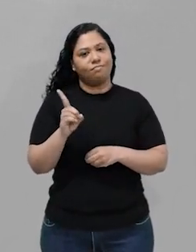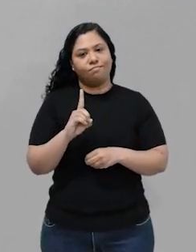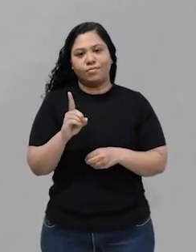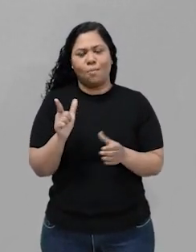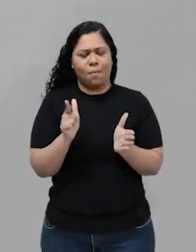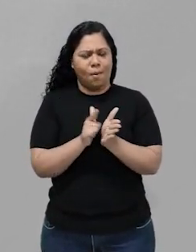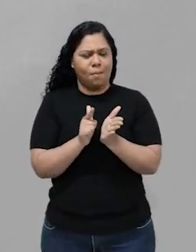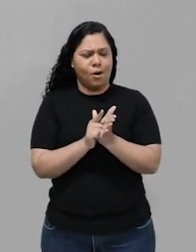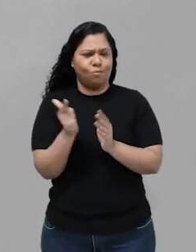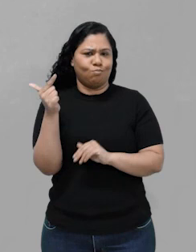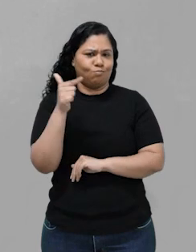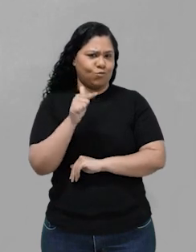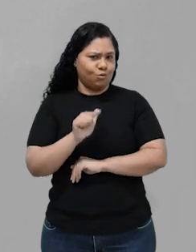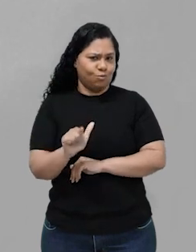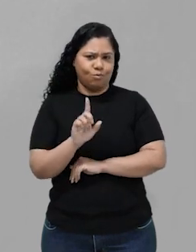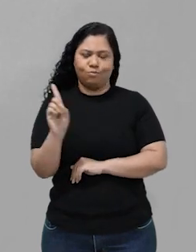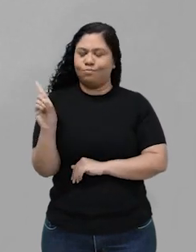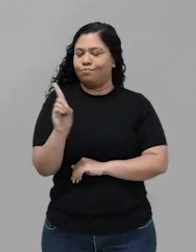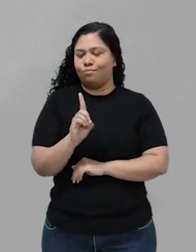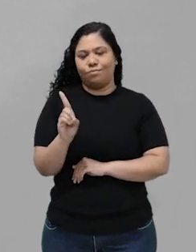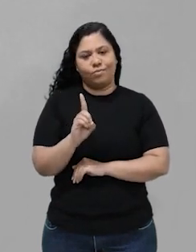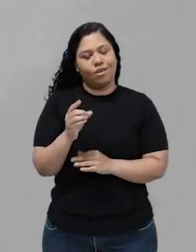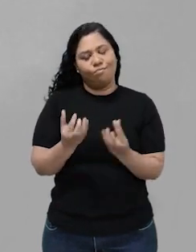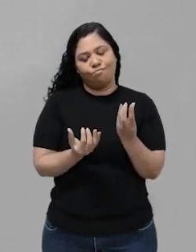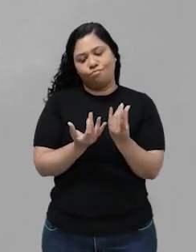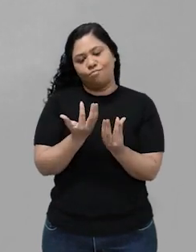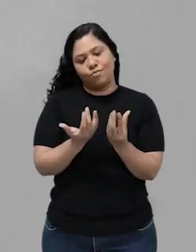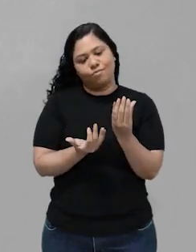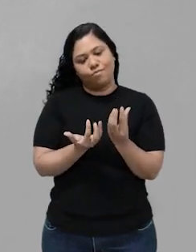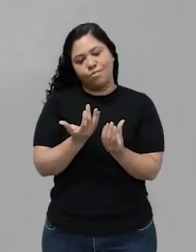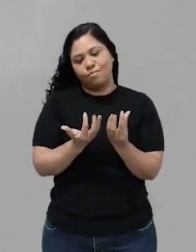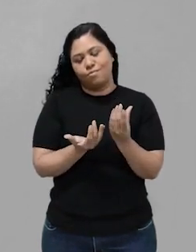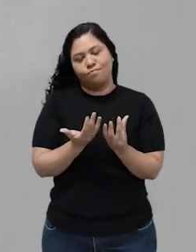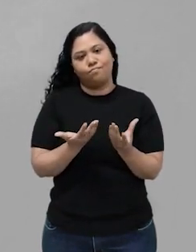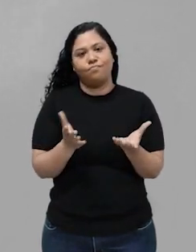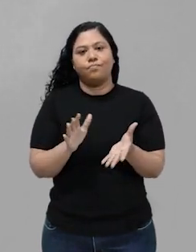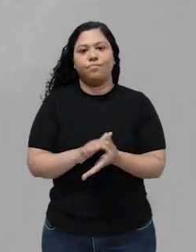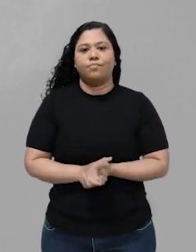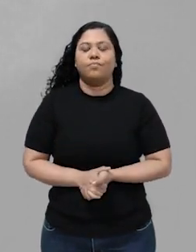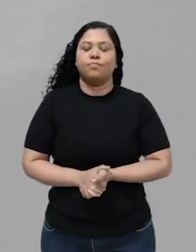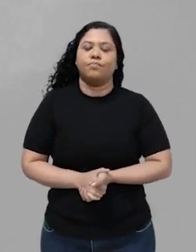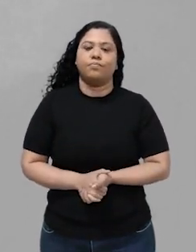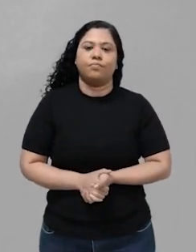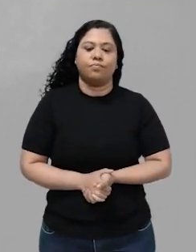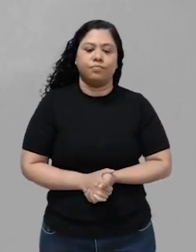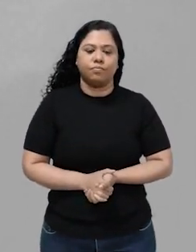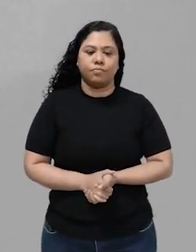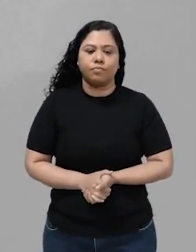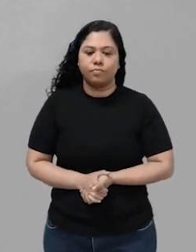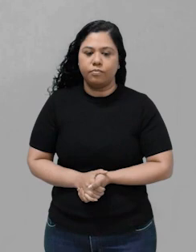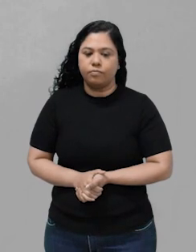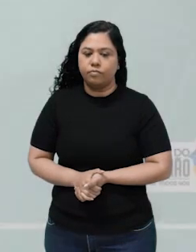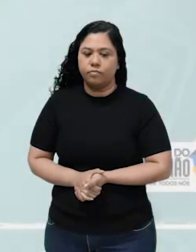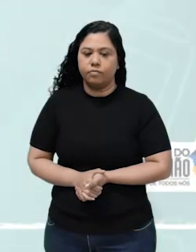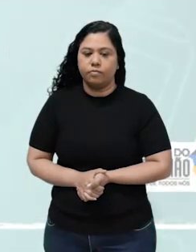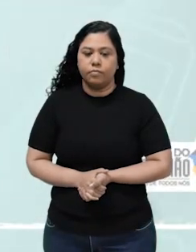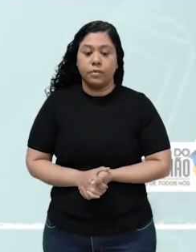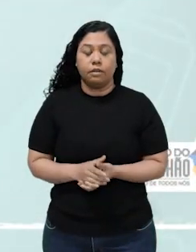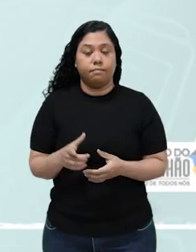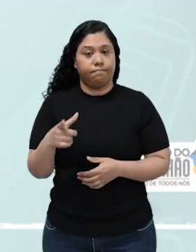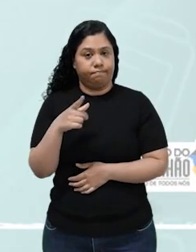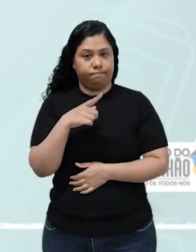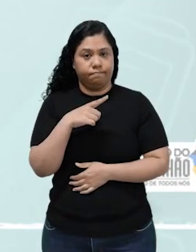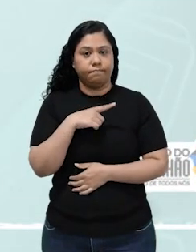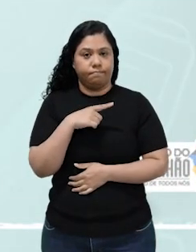Não tem como você obter novamente o papel. Tudo bem? Há